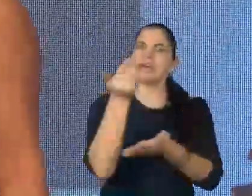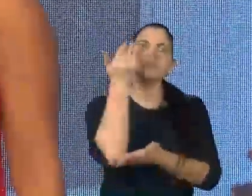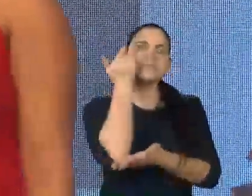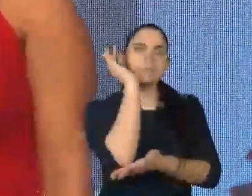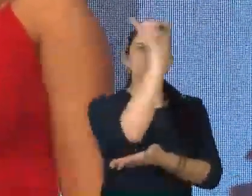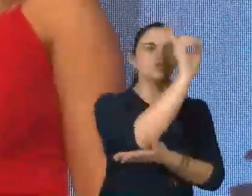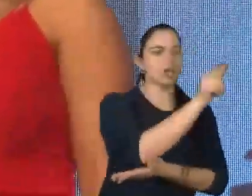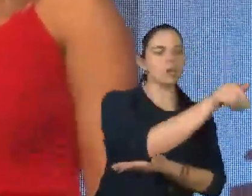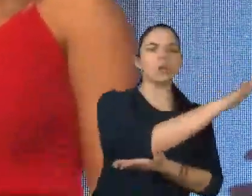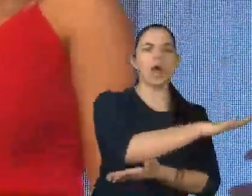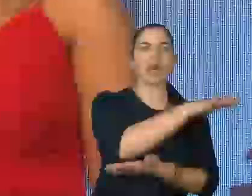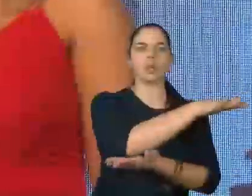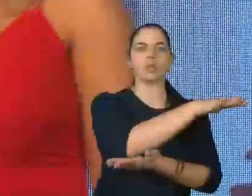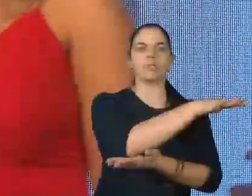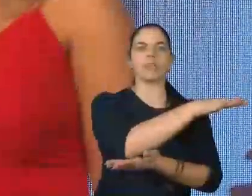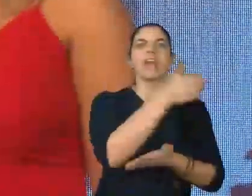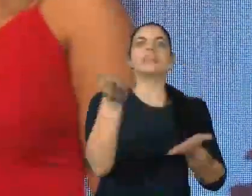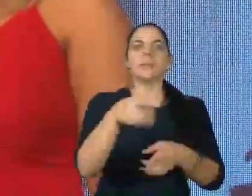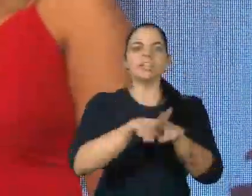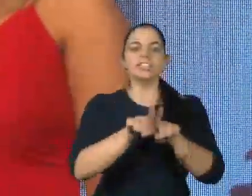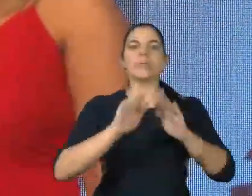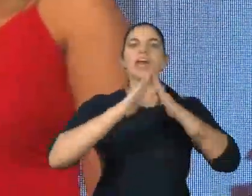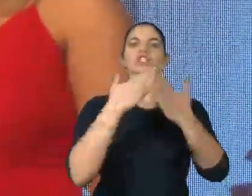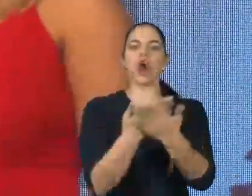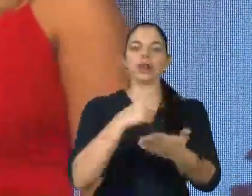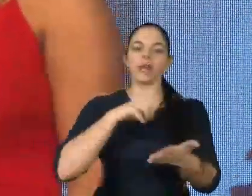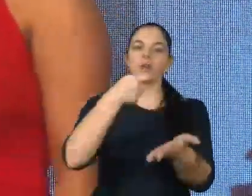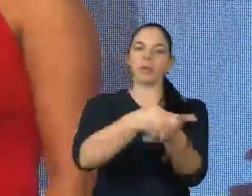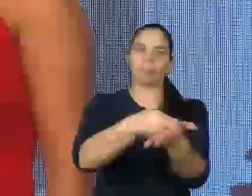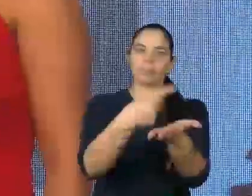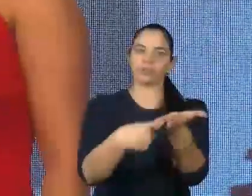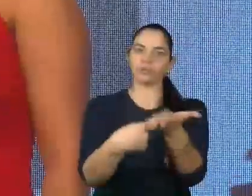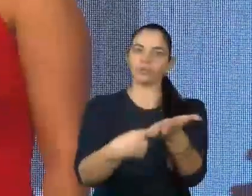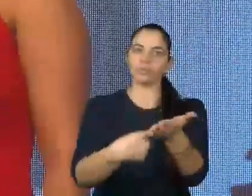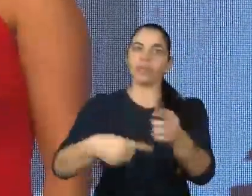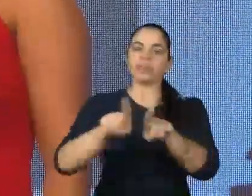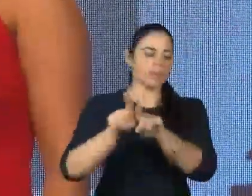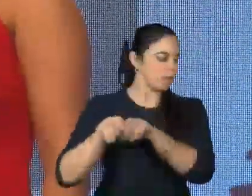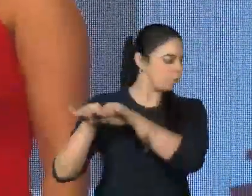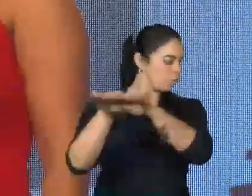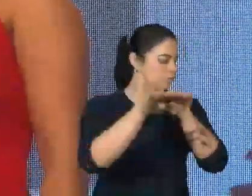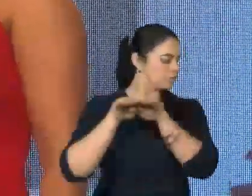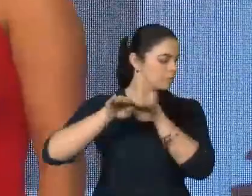direitos do aluno, quais são os deveres da escola. E a igualdade de oportunidade?